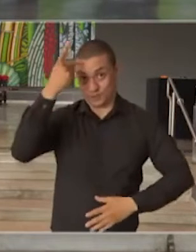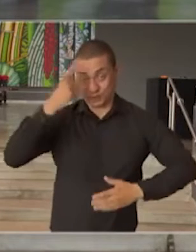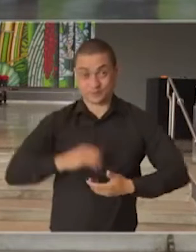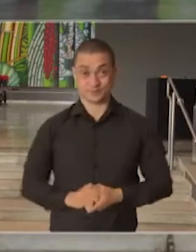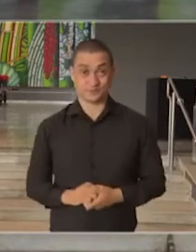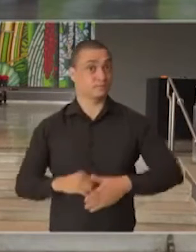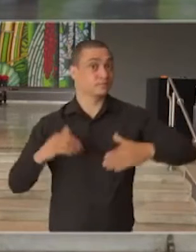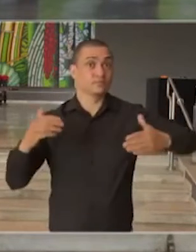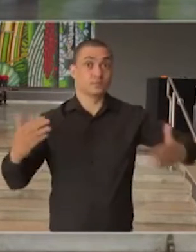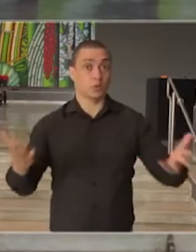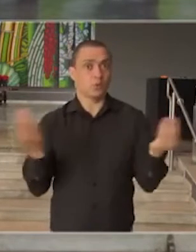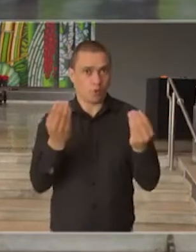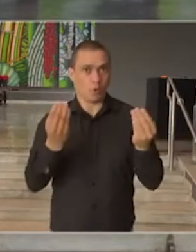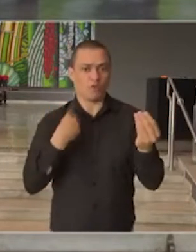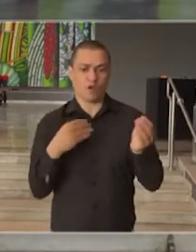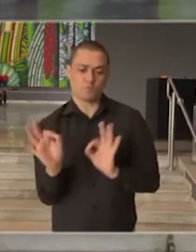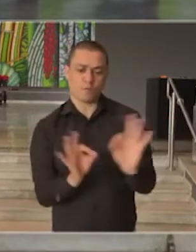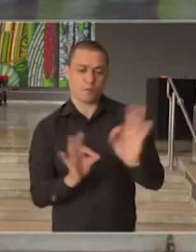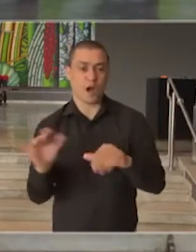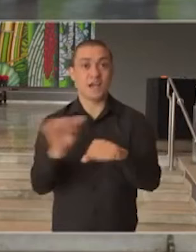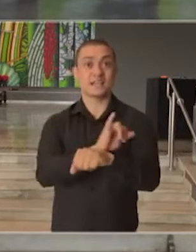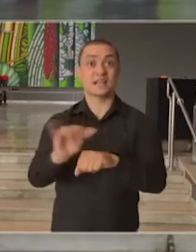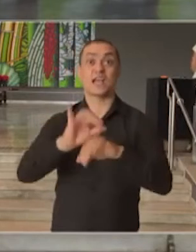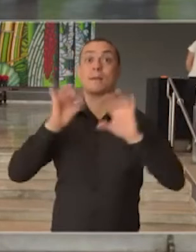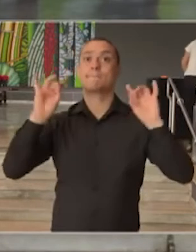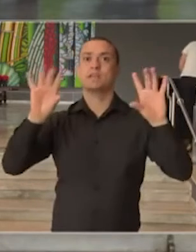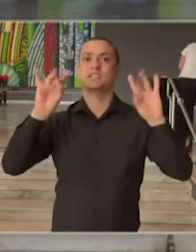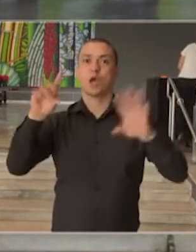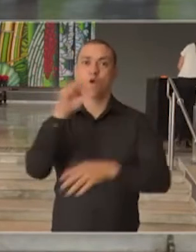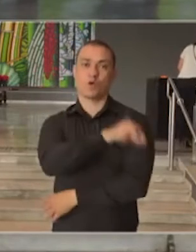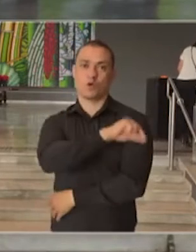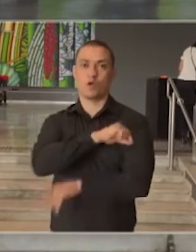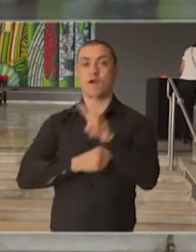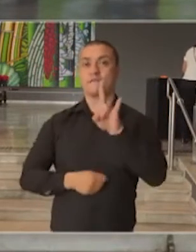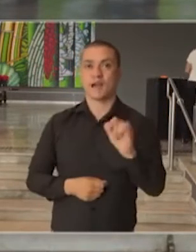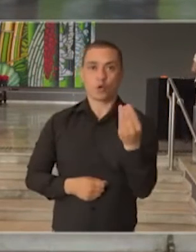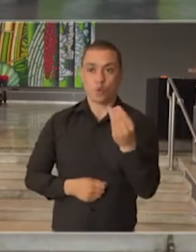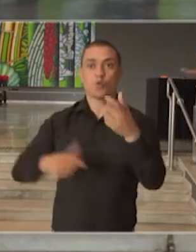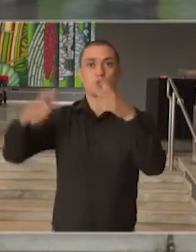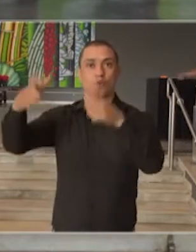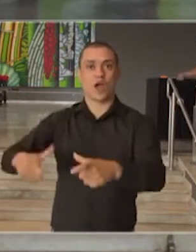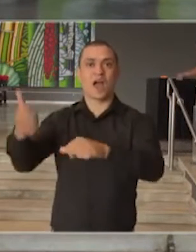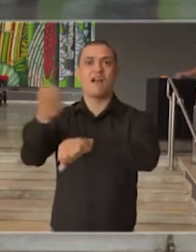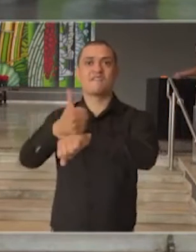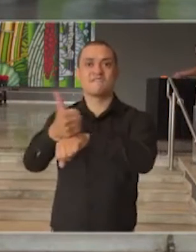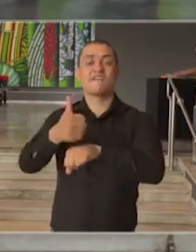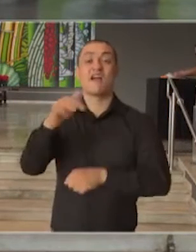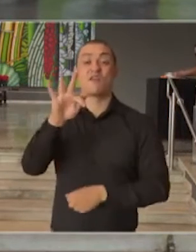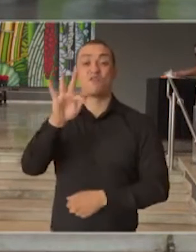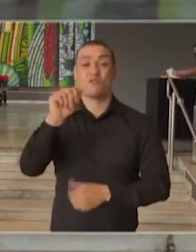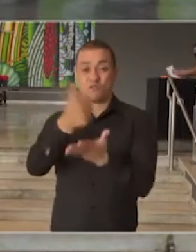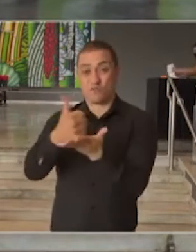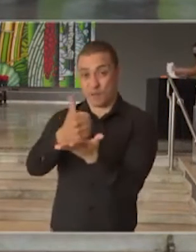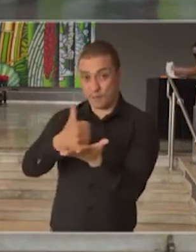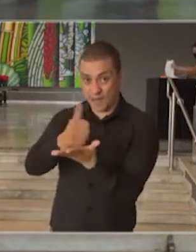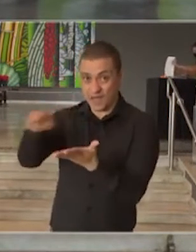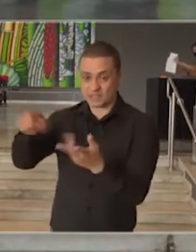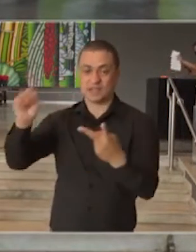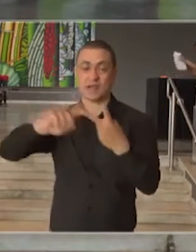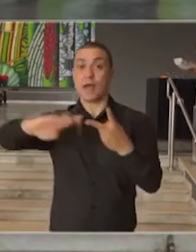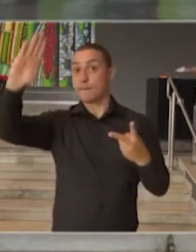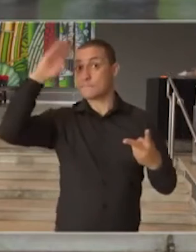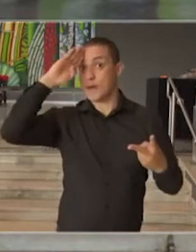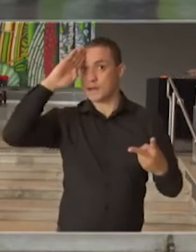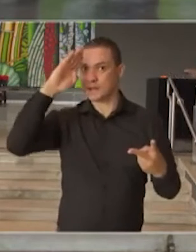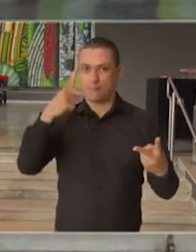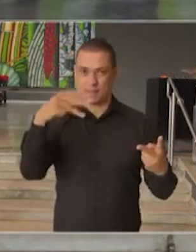Para isso, serão implantadas estratégias especiais de vacinação, incluindo farmácias credenciadas, quartéis da polícia militar,